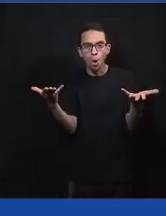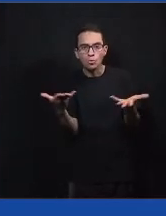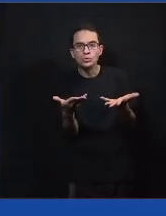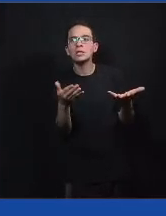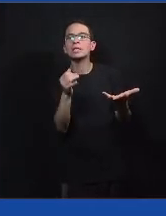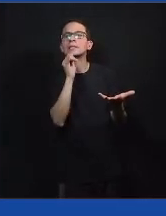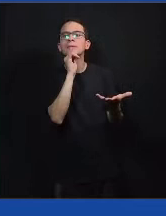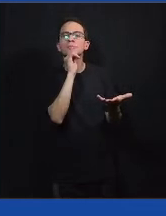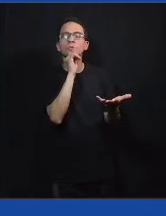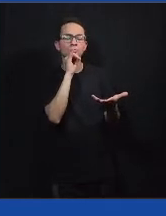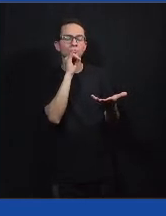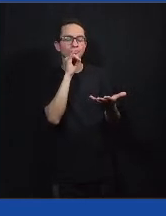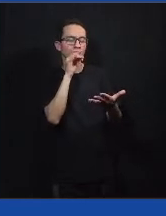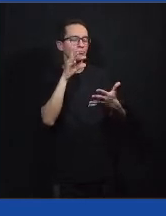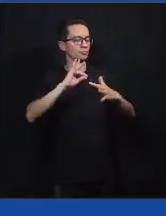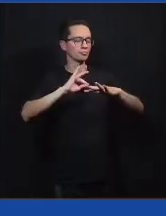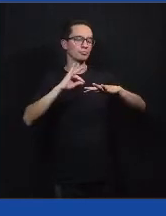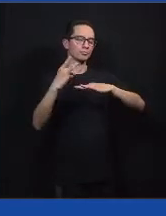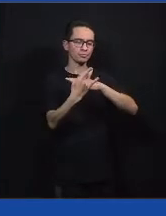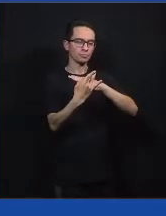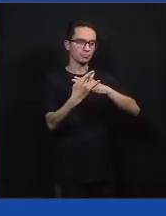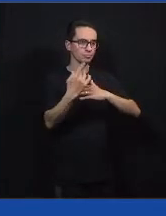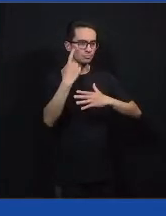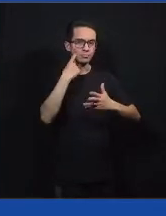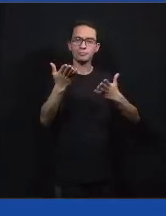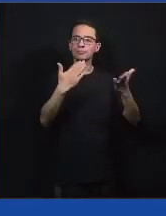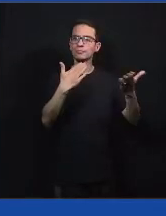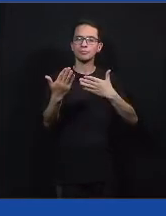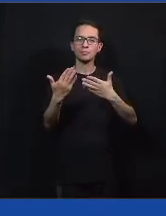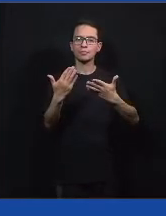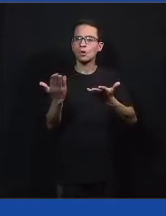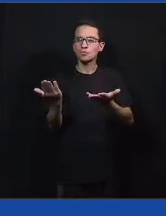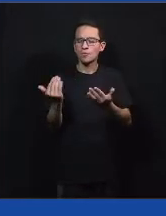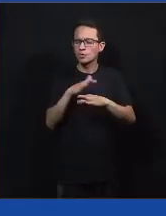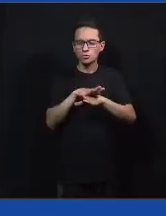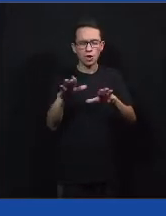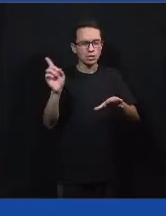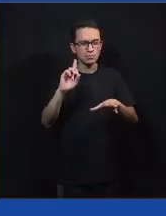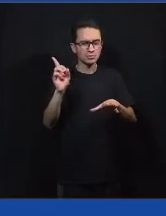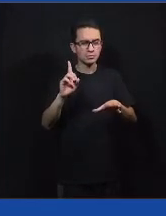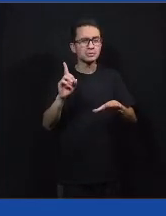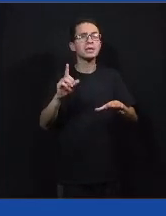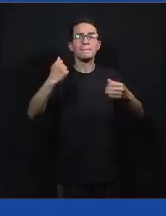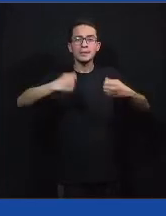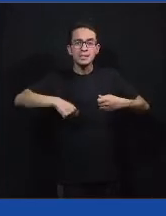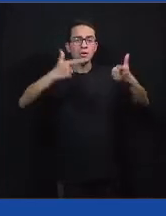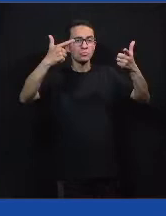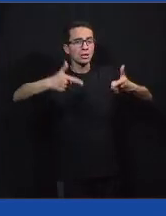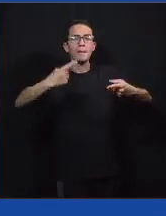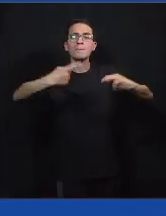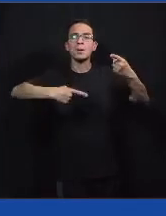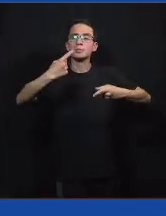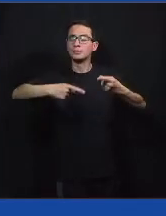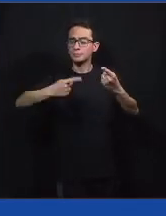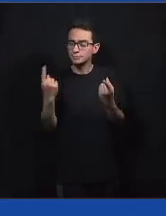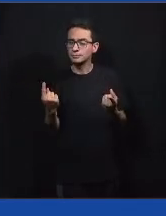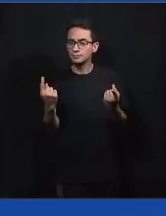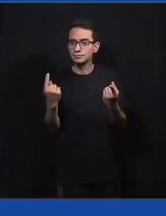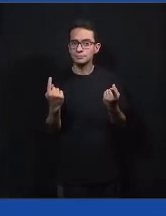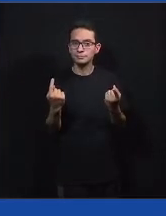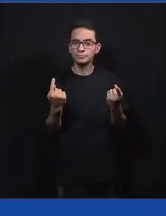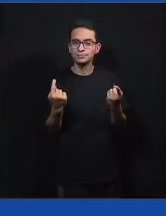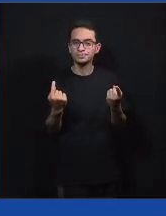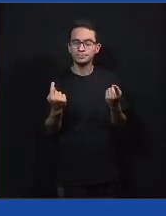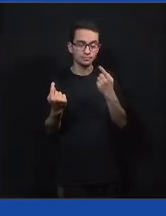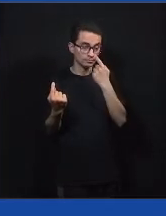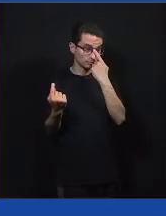redes sociais e está faltando espaço para nós nos espaços públicos mesmo. Mas a gente opina, gente